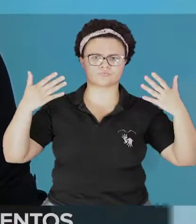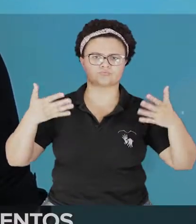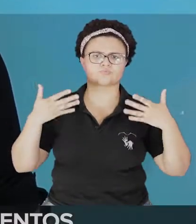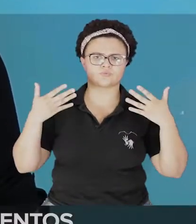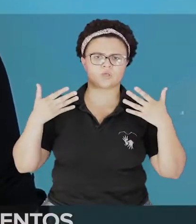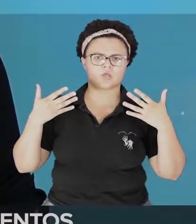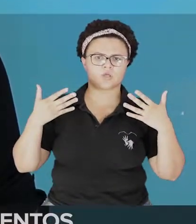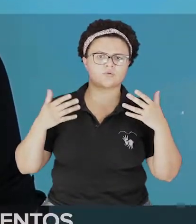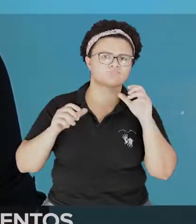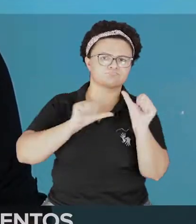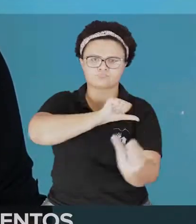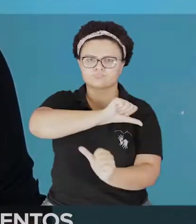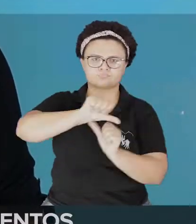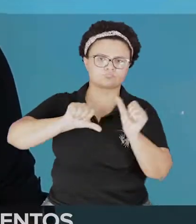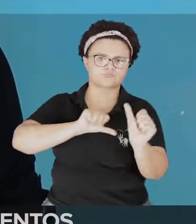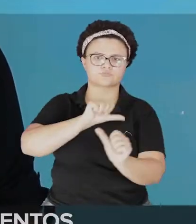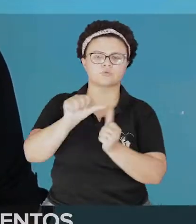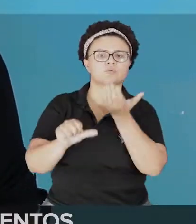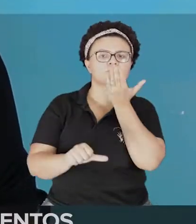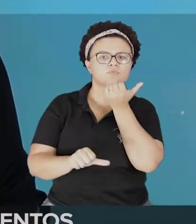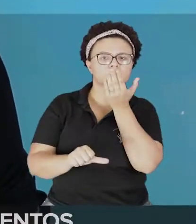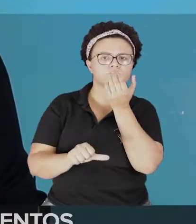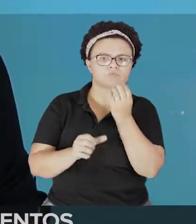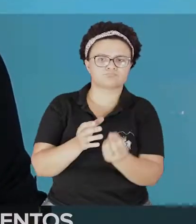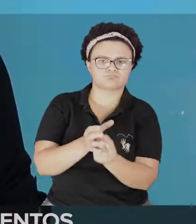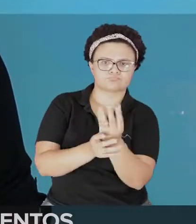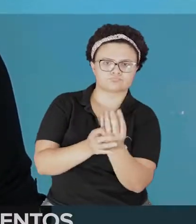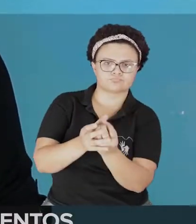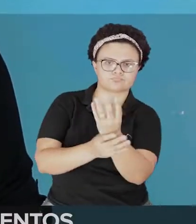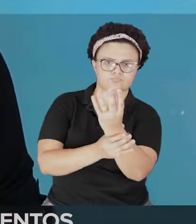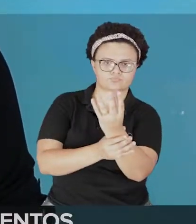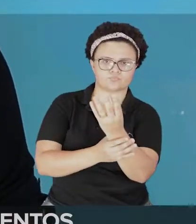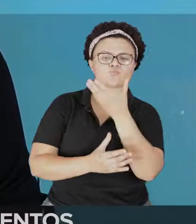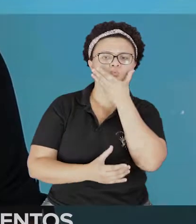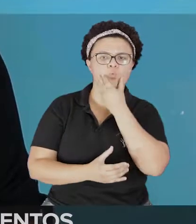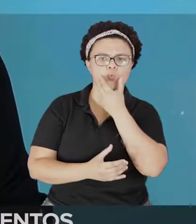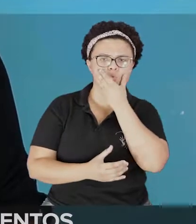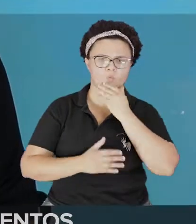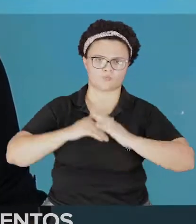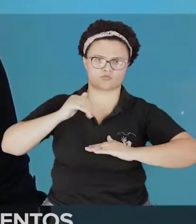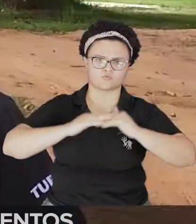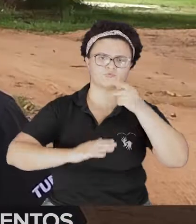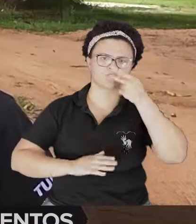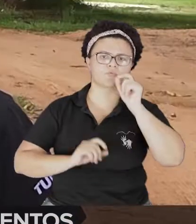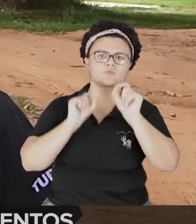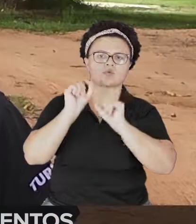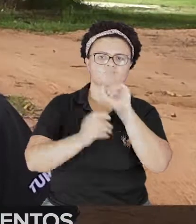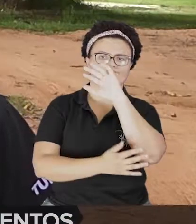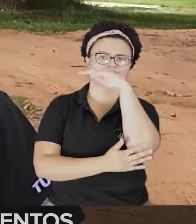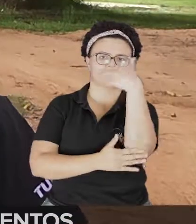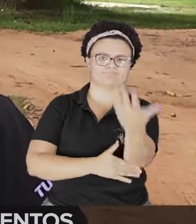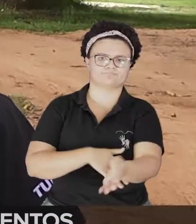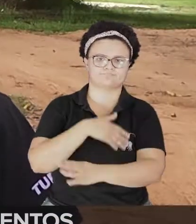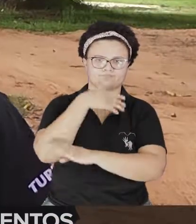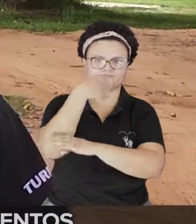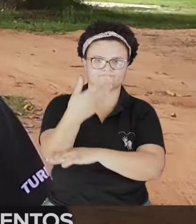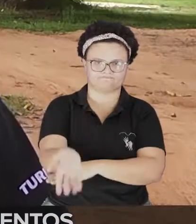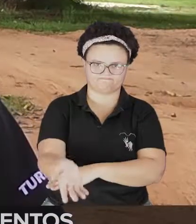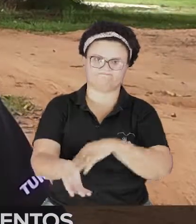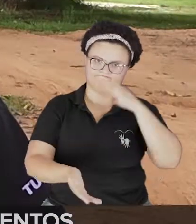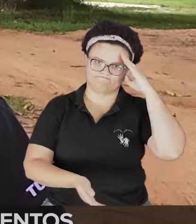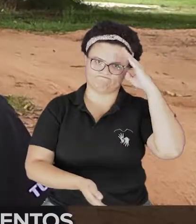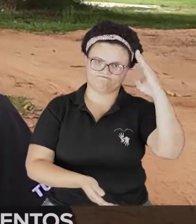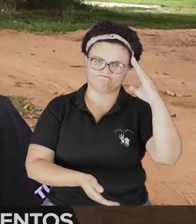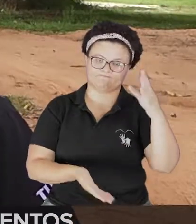interferido na produção de determinados alimentos. O meteorologista aponta o desmatamento como principal fator. Olha, hoje em dia é bem mais